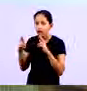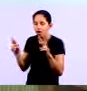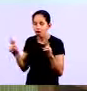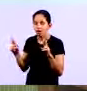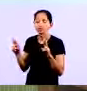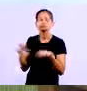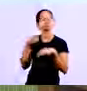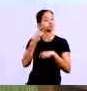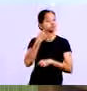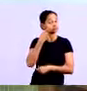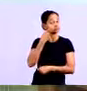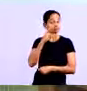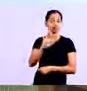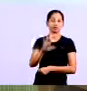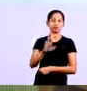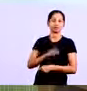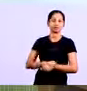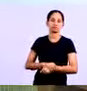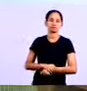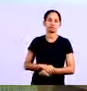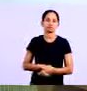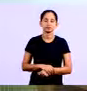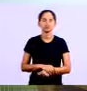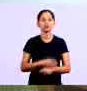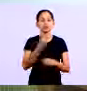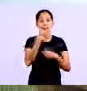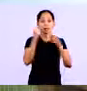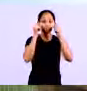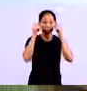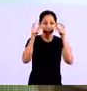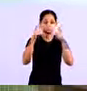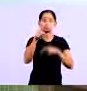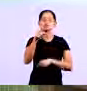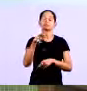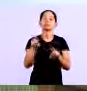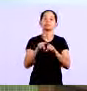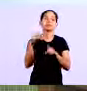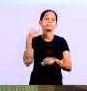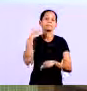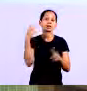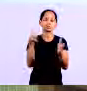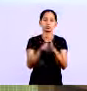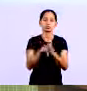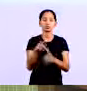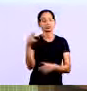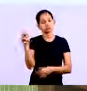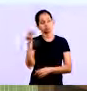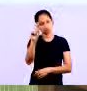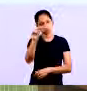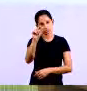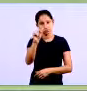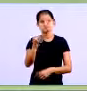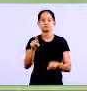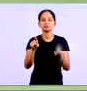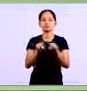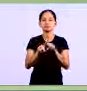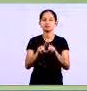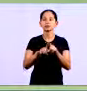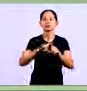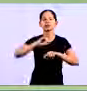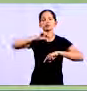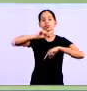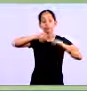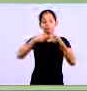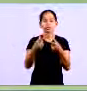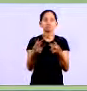esa Que foi lançada no seu extrato Tá Então é bom ficar atento Para esses detalhes também Né E a conciliação bancária Através de software